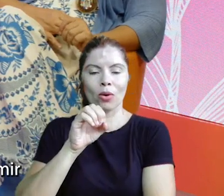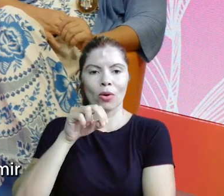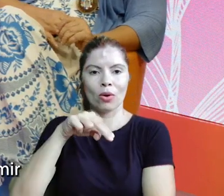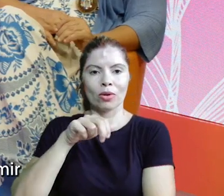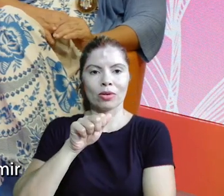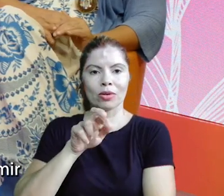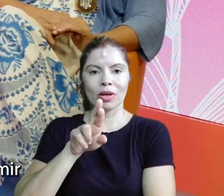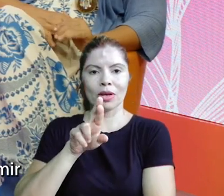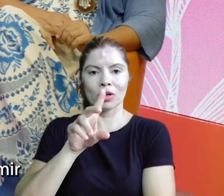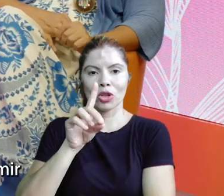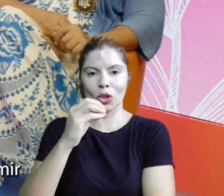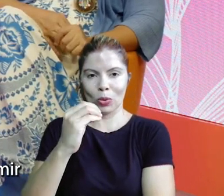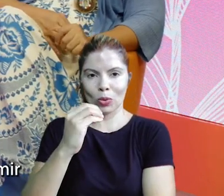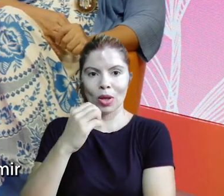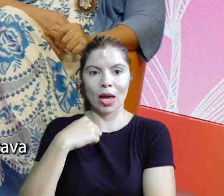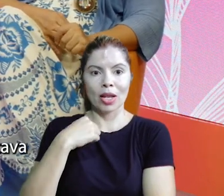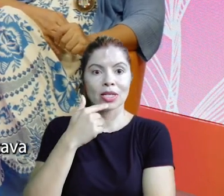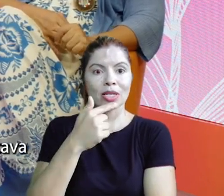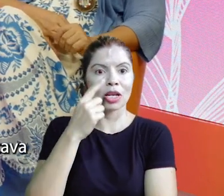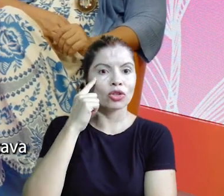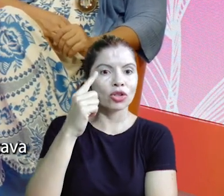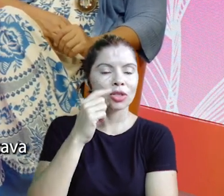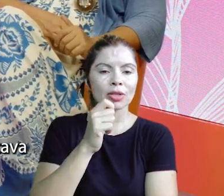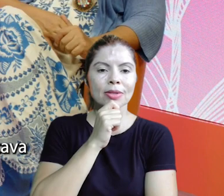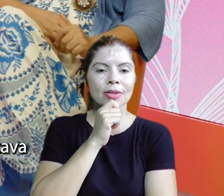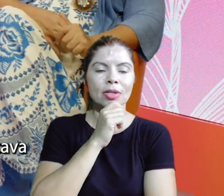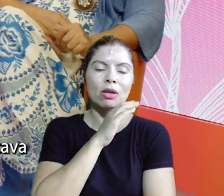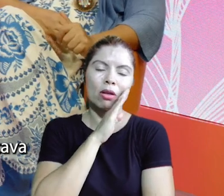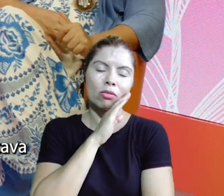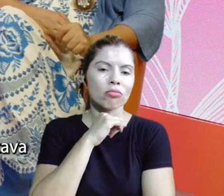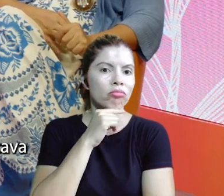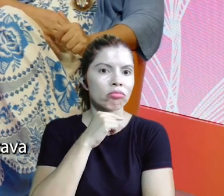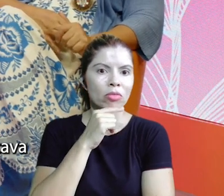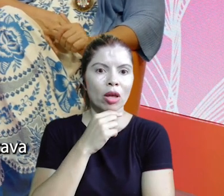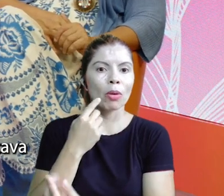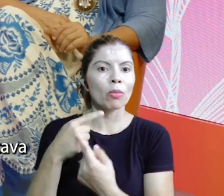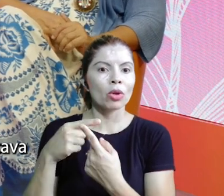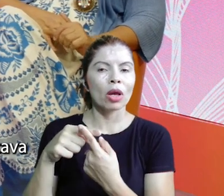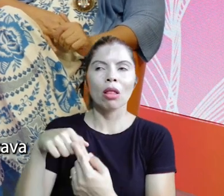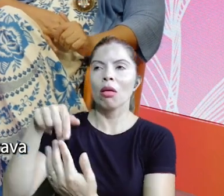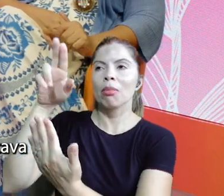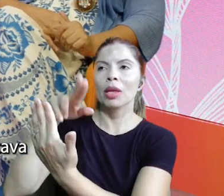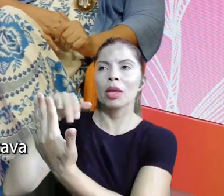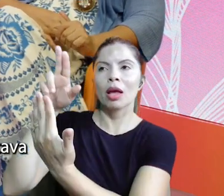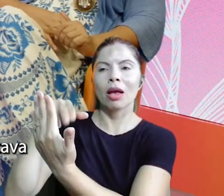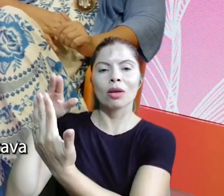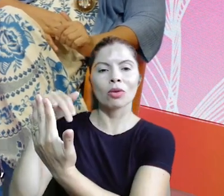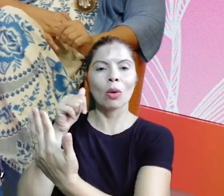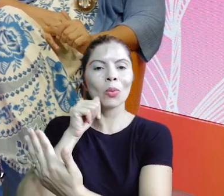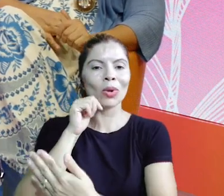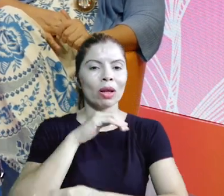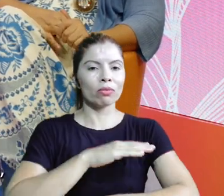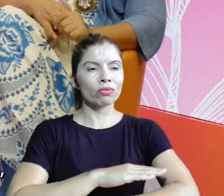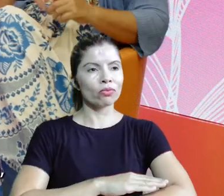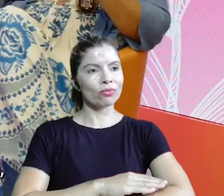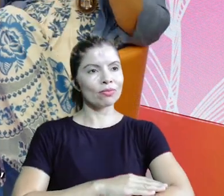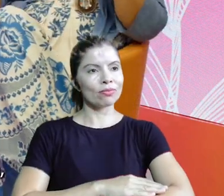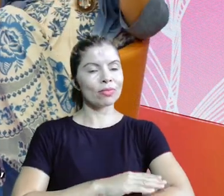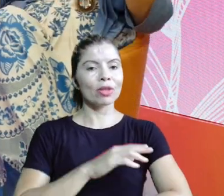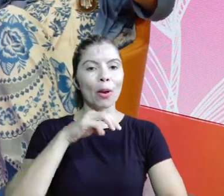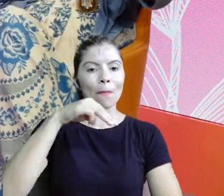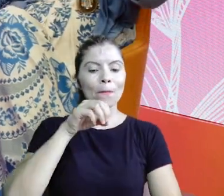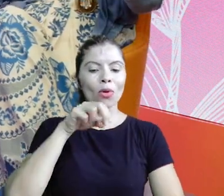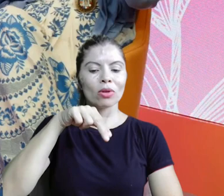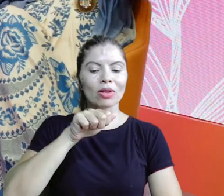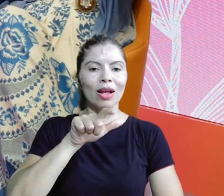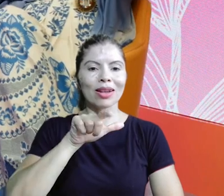ficou sete dias sem dormir, porque ele tava fazendo aquilo que ele gostava. E pra ele, pouco importava, com o tempo, ele não